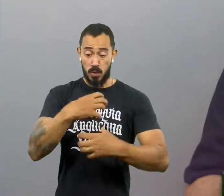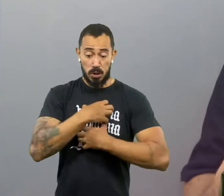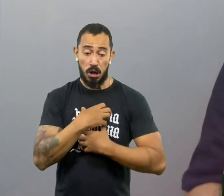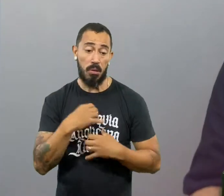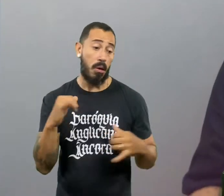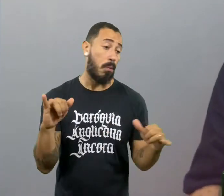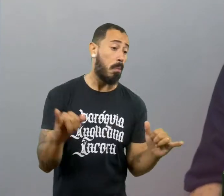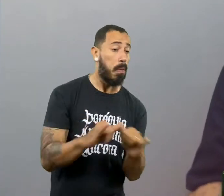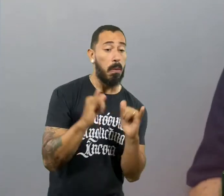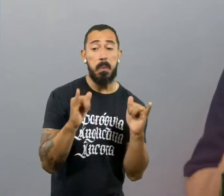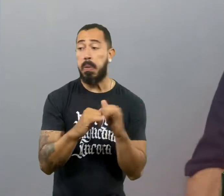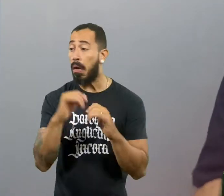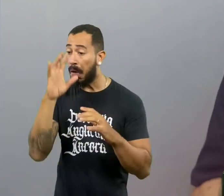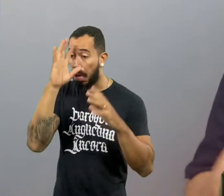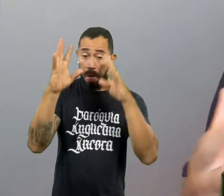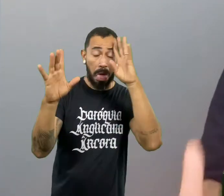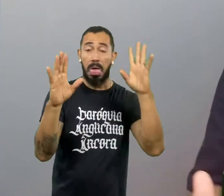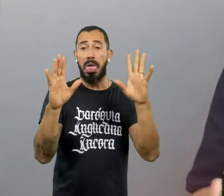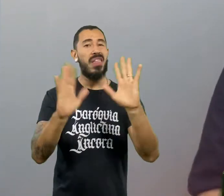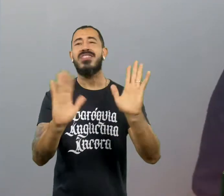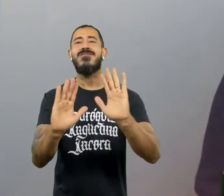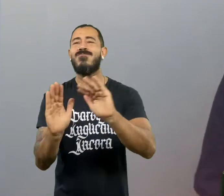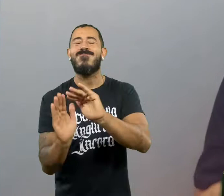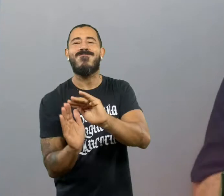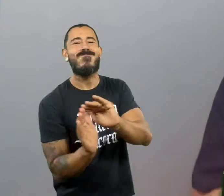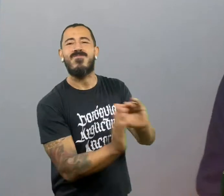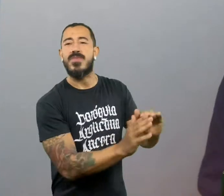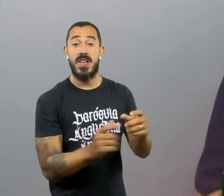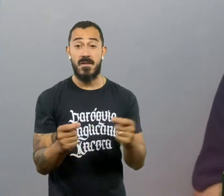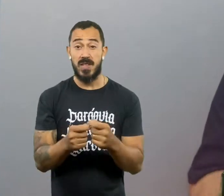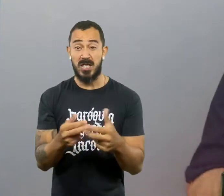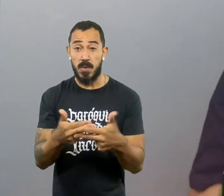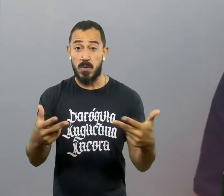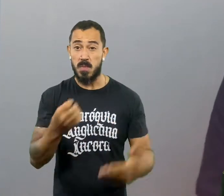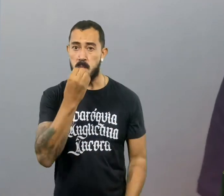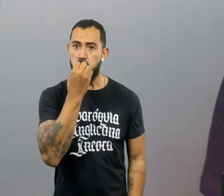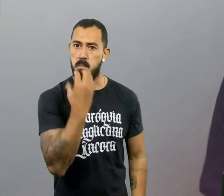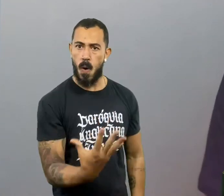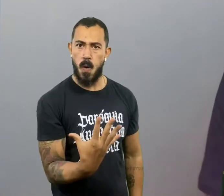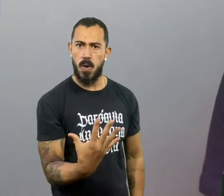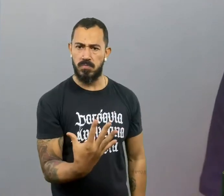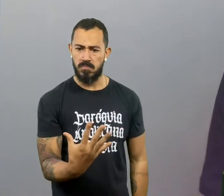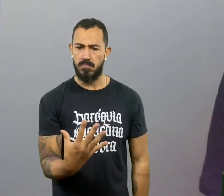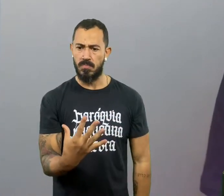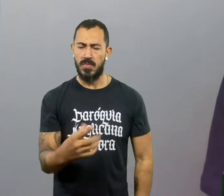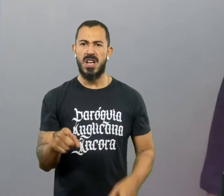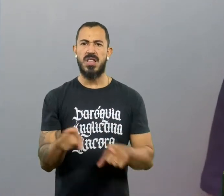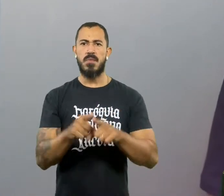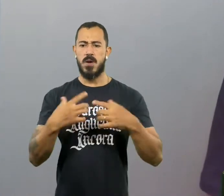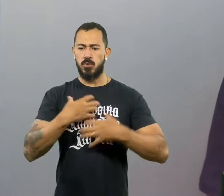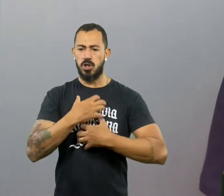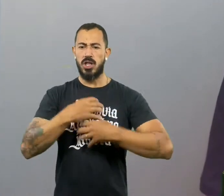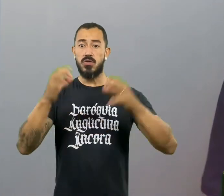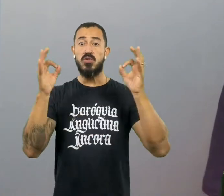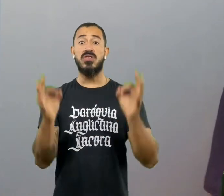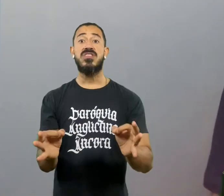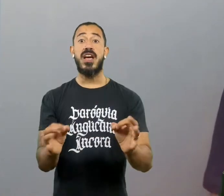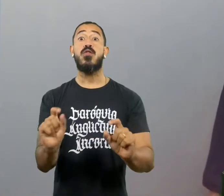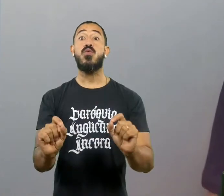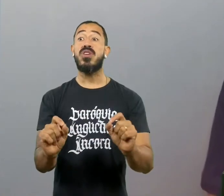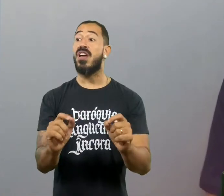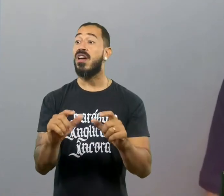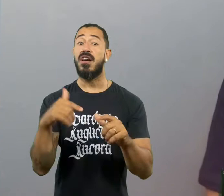sejam prudentes e façam o que é bom. A bondade e a prudência são virtudes que nem sempre são levadas em